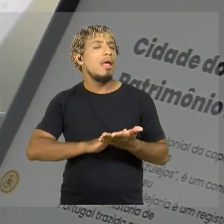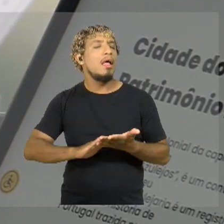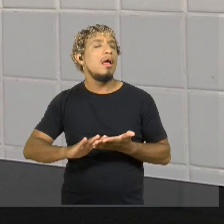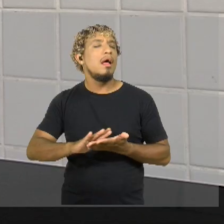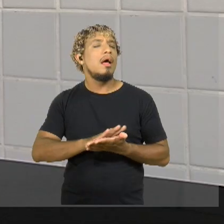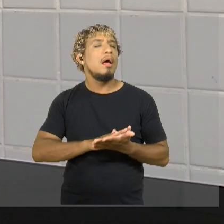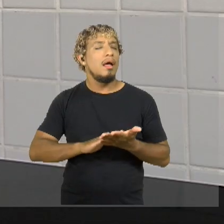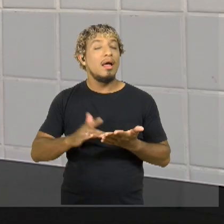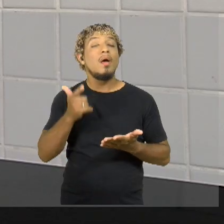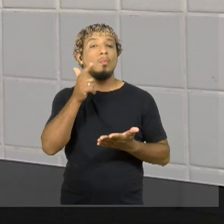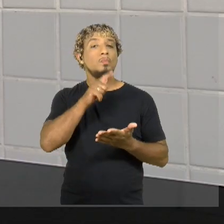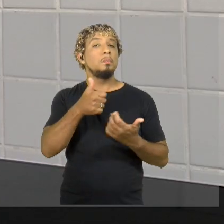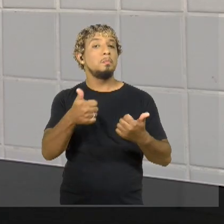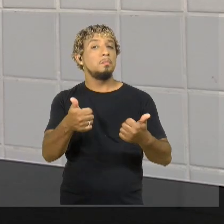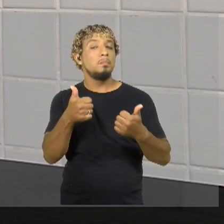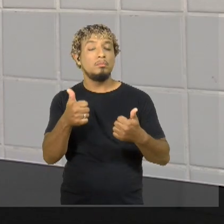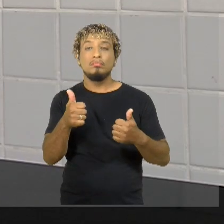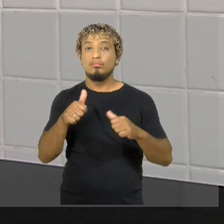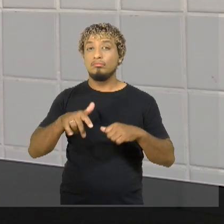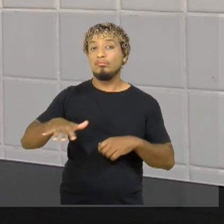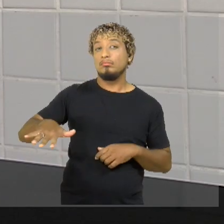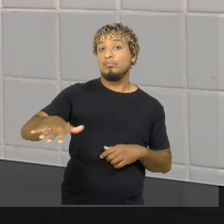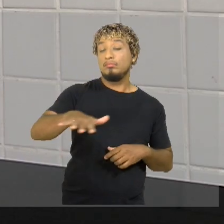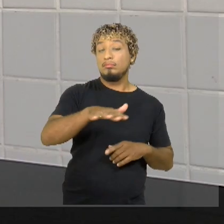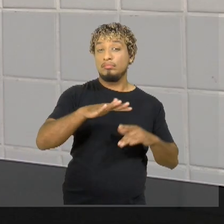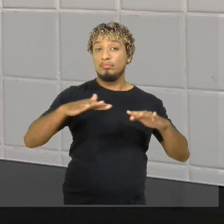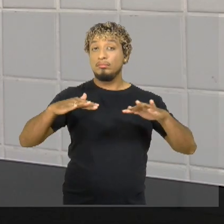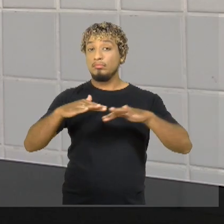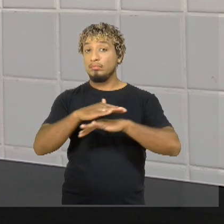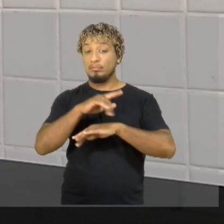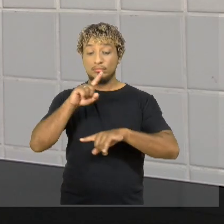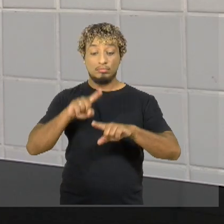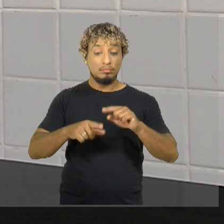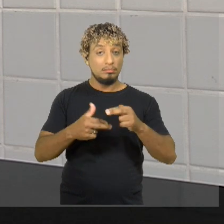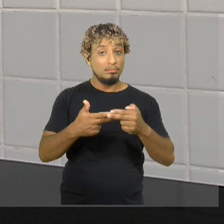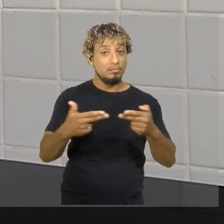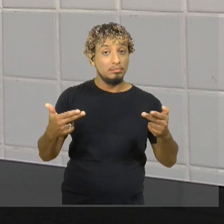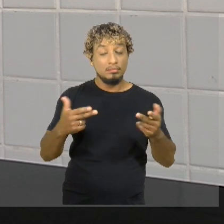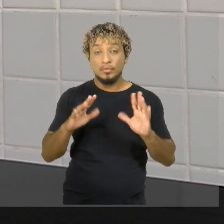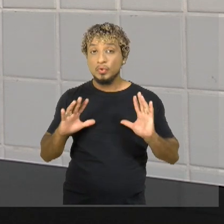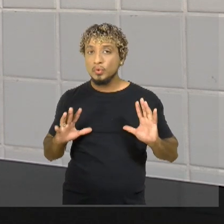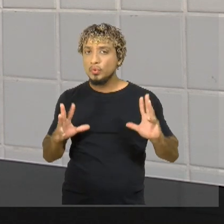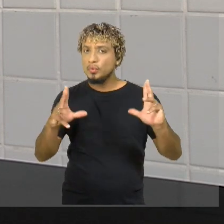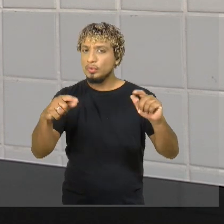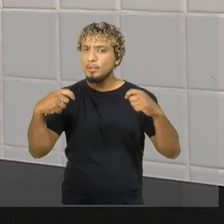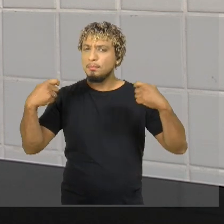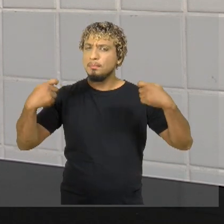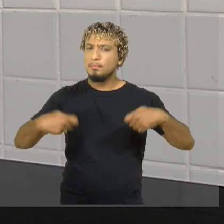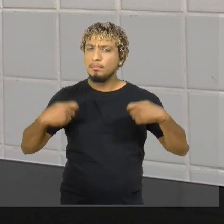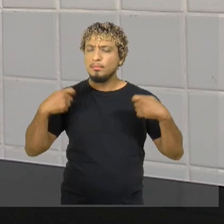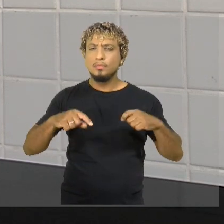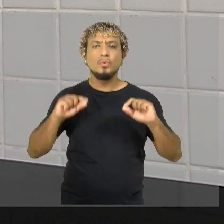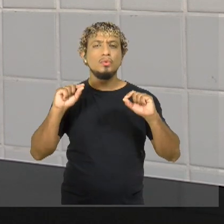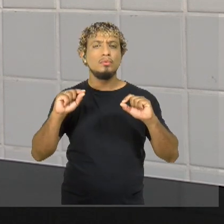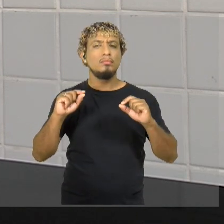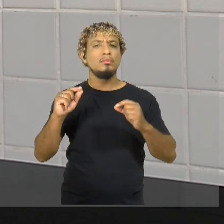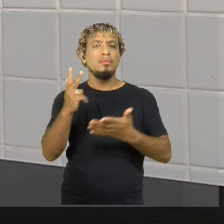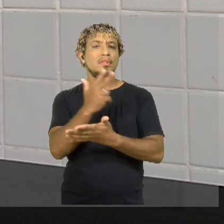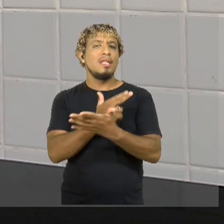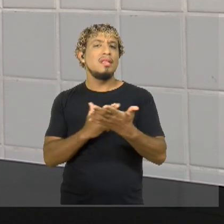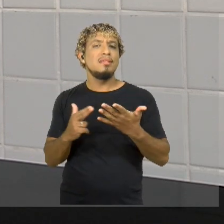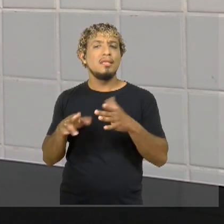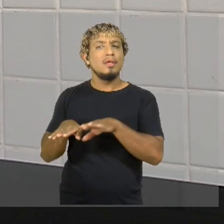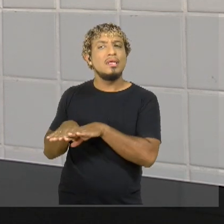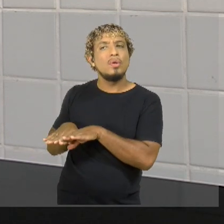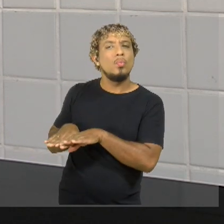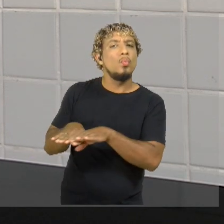azulejos. A cidade e os produtos e os recursos, eles têm que ser feitos em um desenho universal,